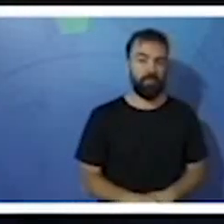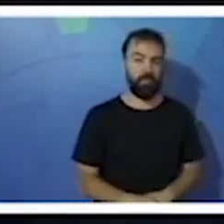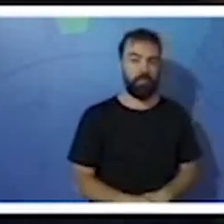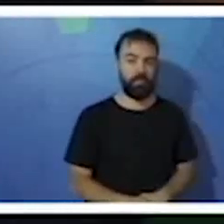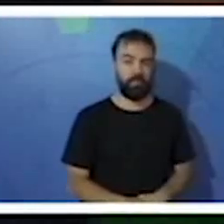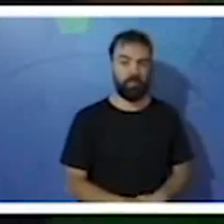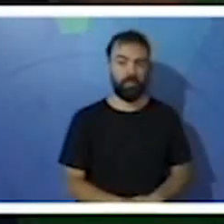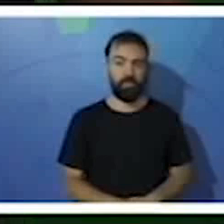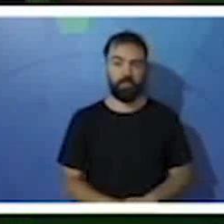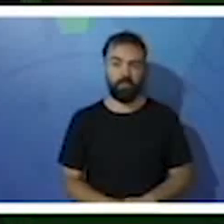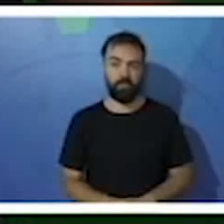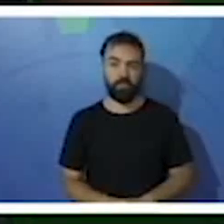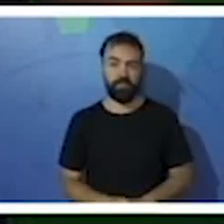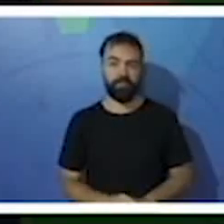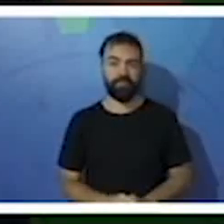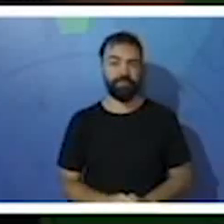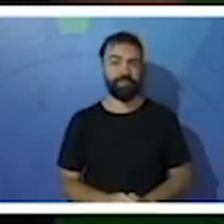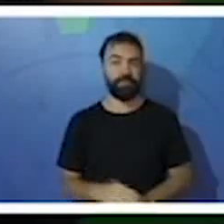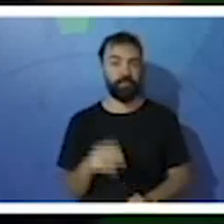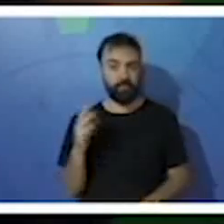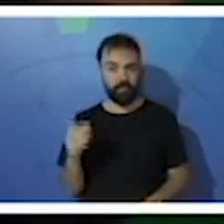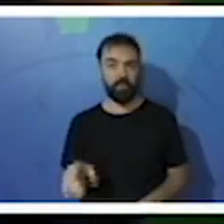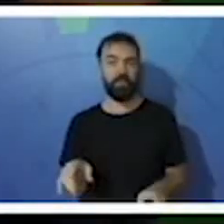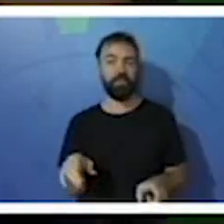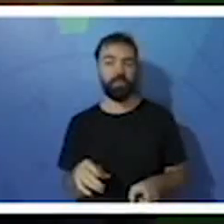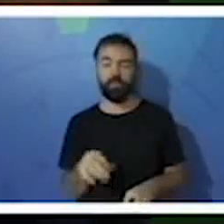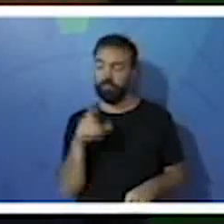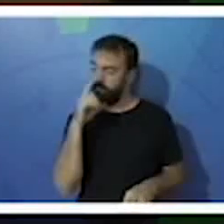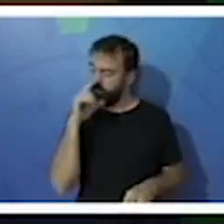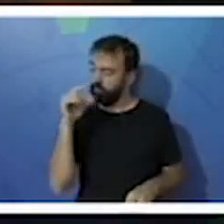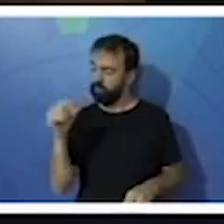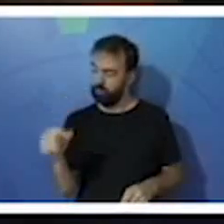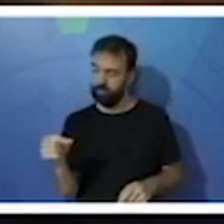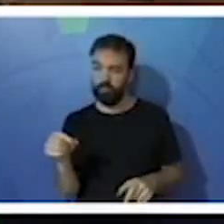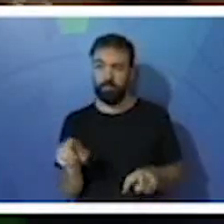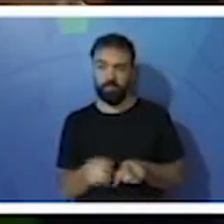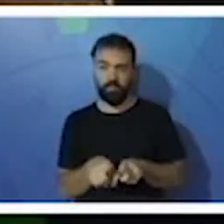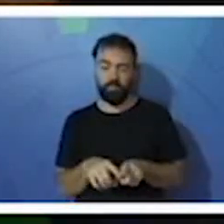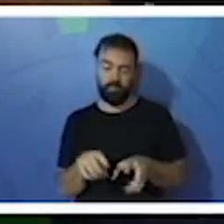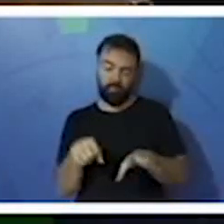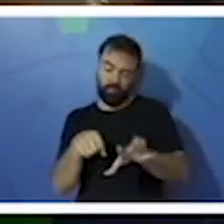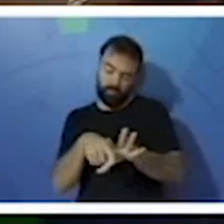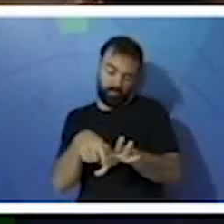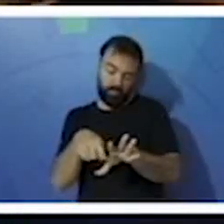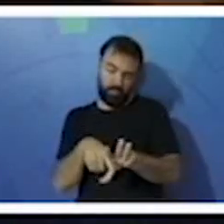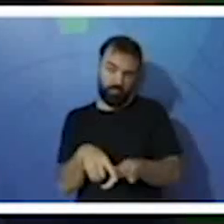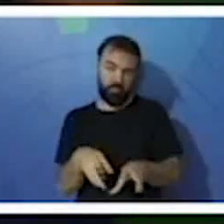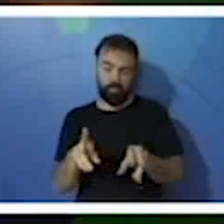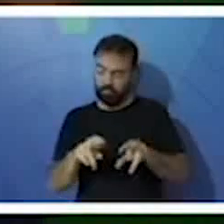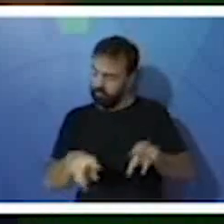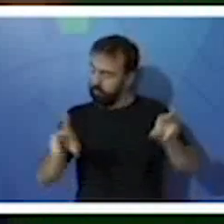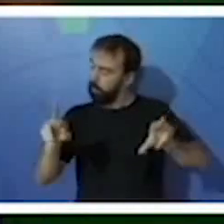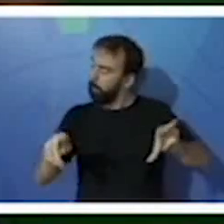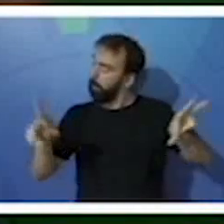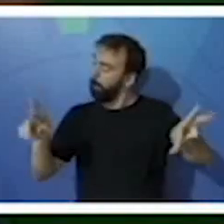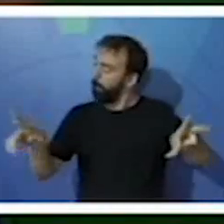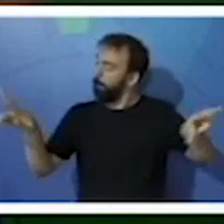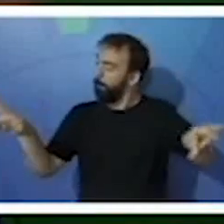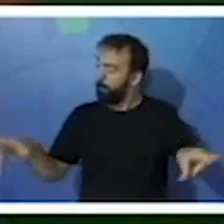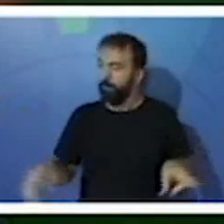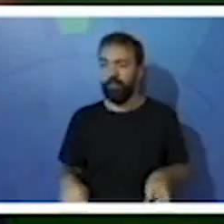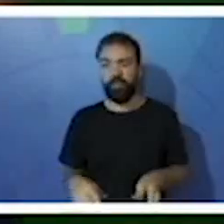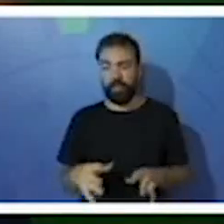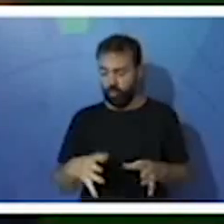Para os pés das aves. Assim como os bicos, os pés das aves variam de formato e também de